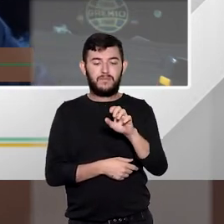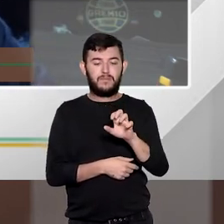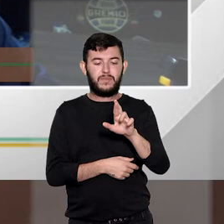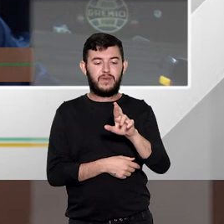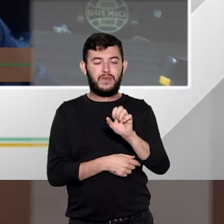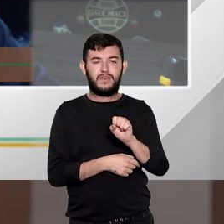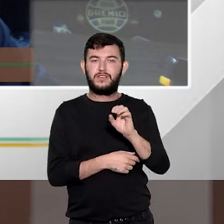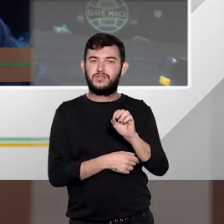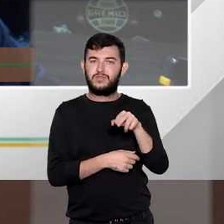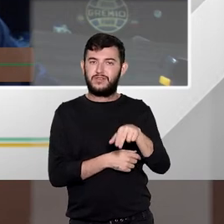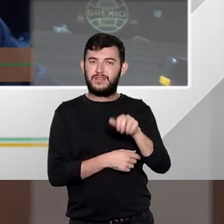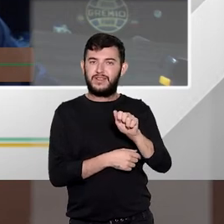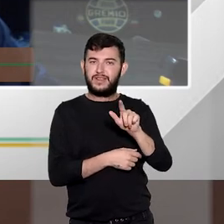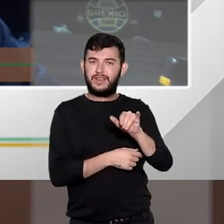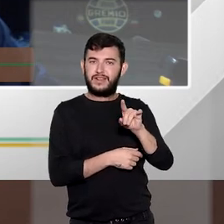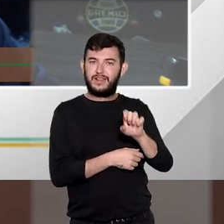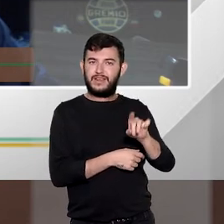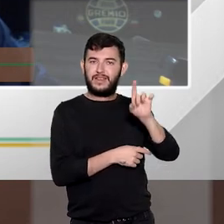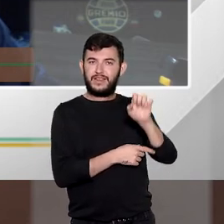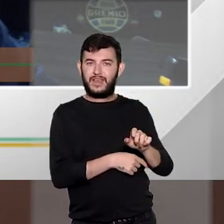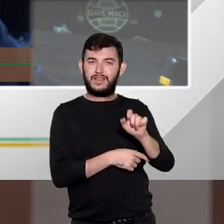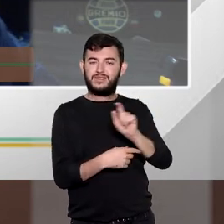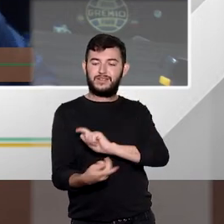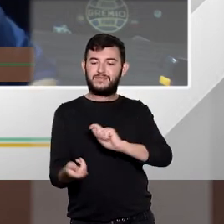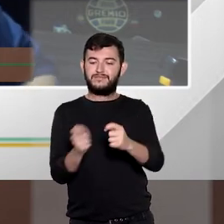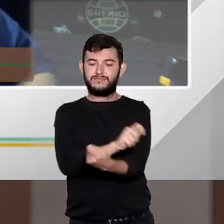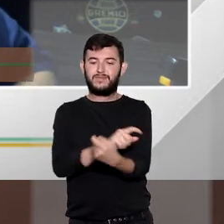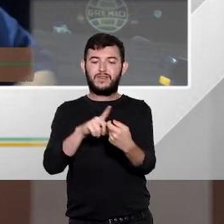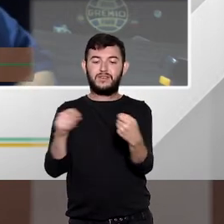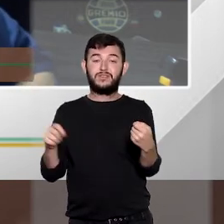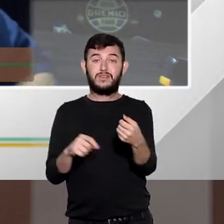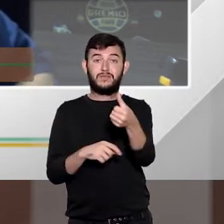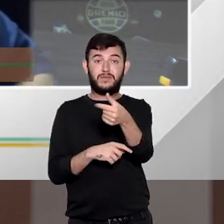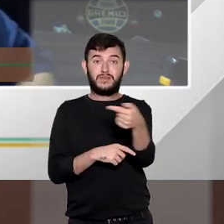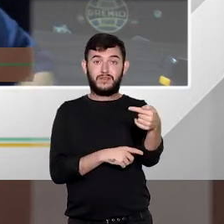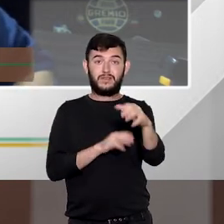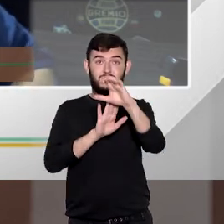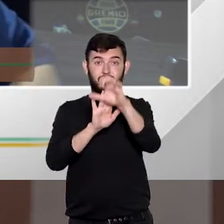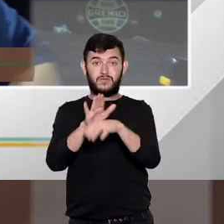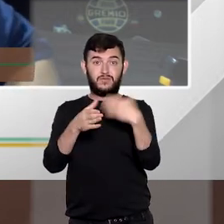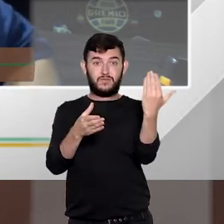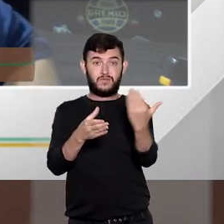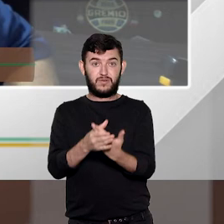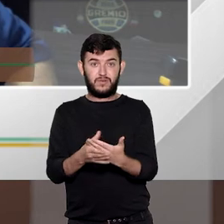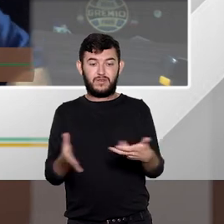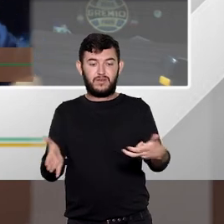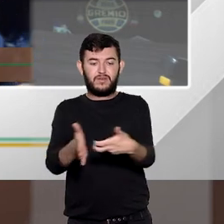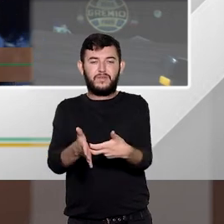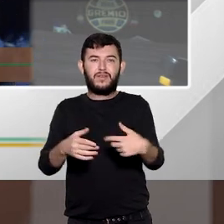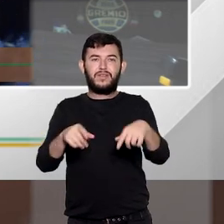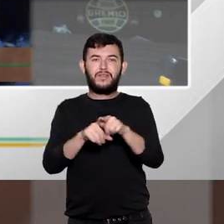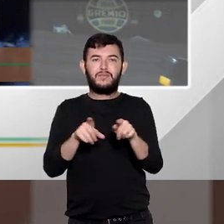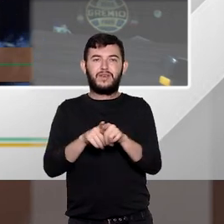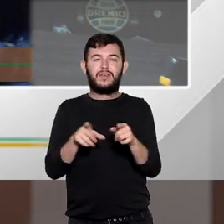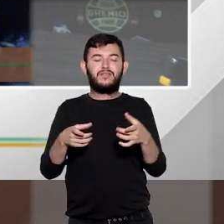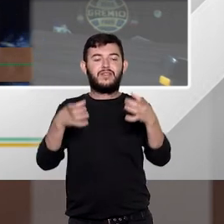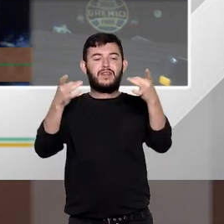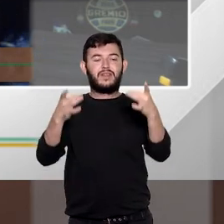adequando ao artigo 67 do Código Penal no item lá no vetor